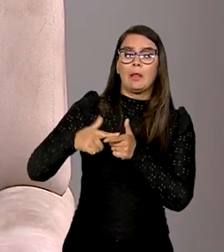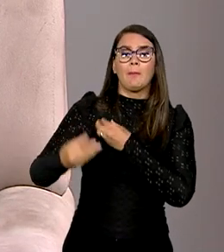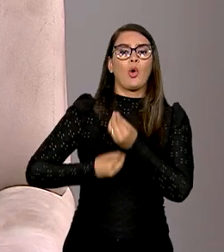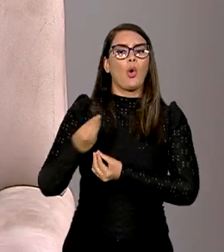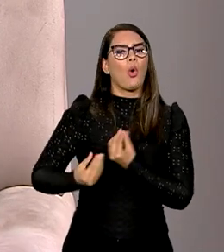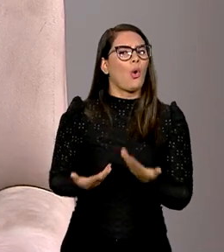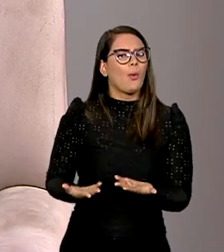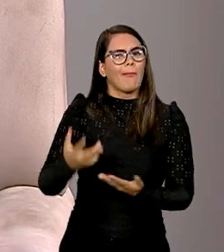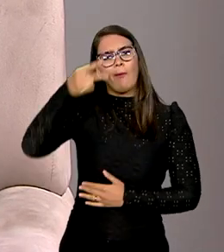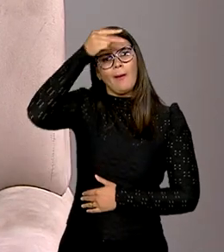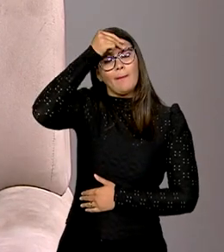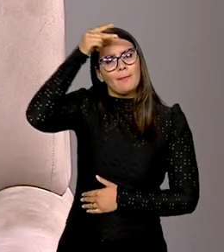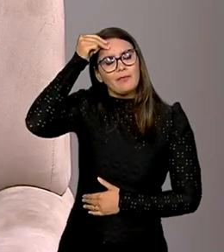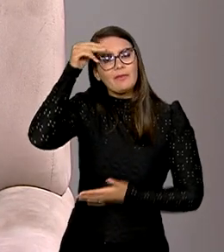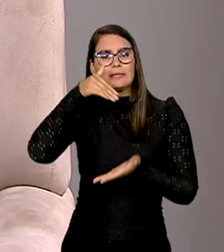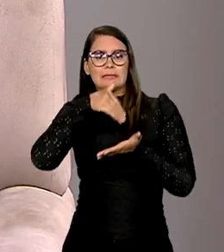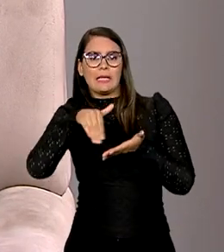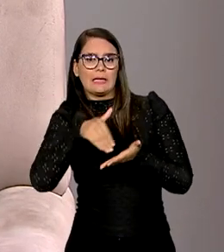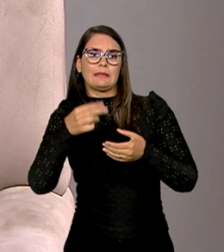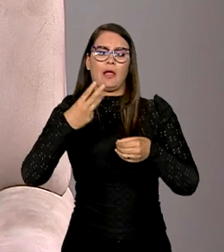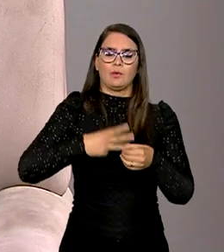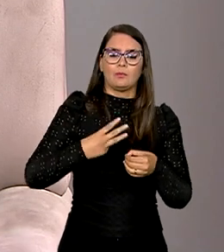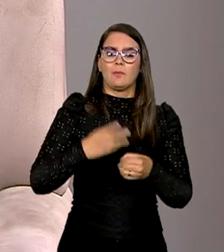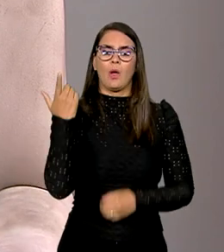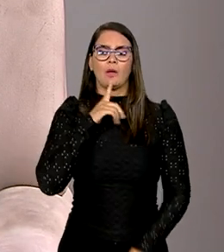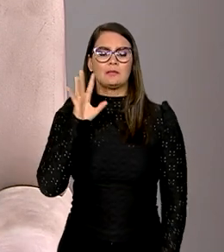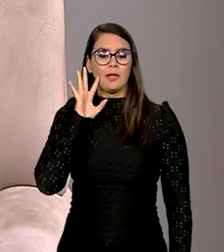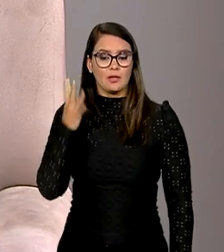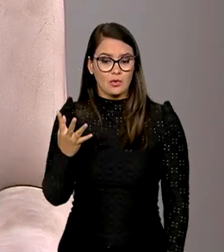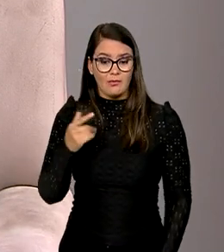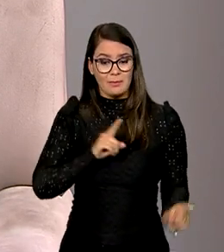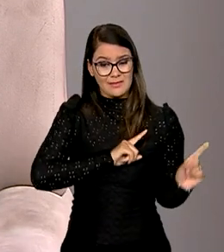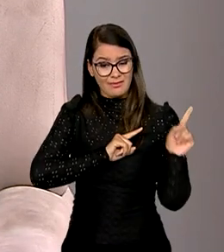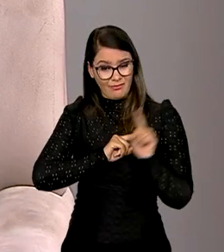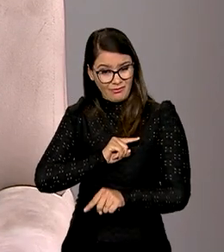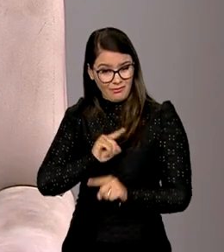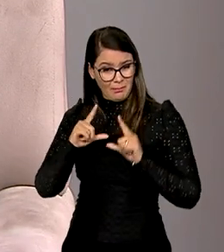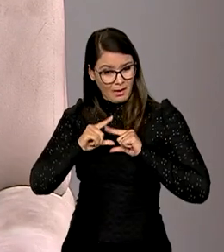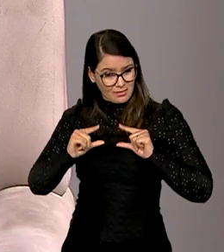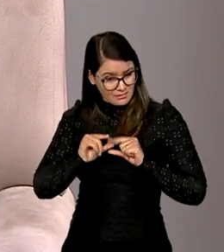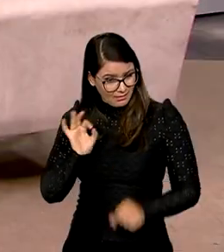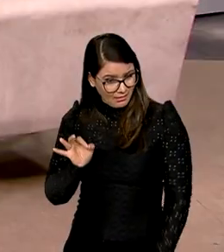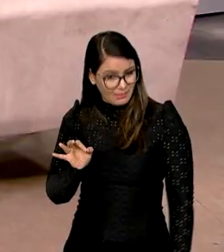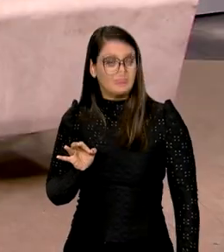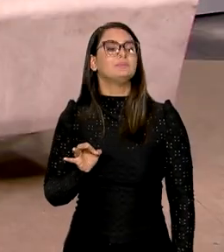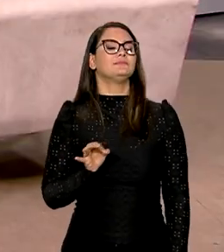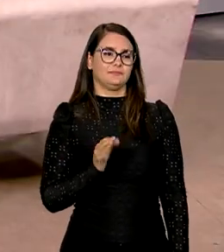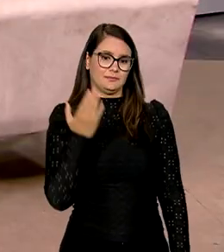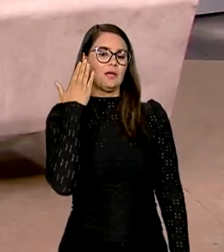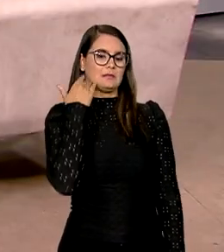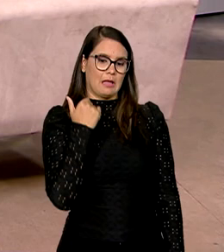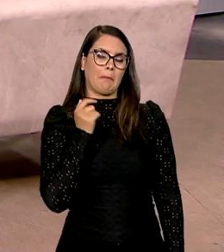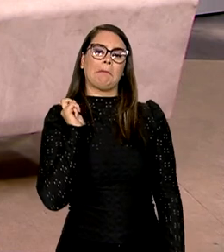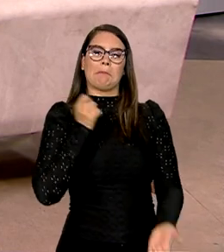como é que um prefeito ou um secretário municipal resolveria? Seria vindo à Brasília. Isso. Nós sabemos que é uma passagem, é